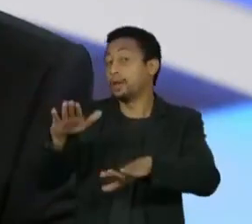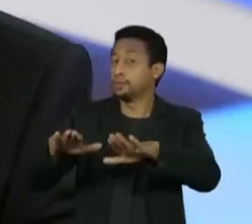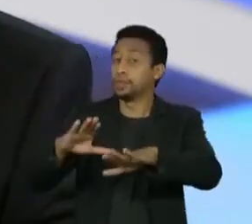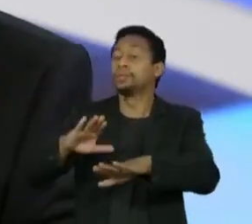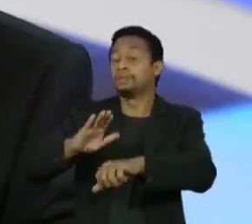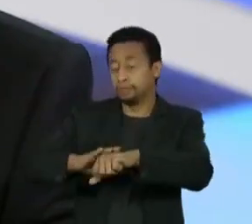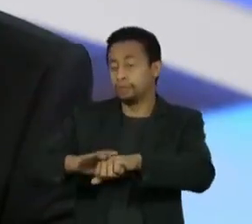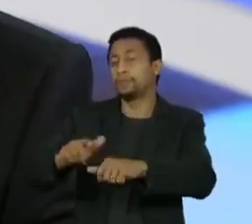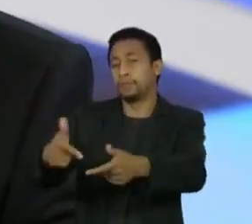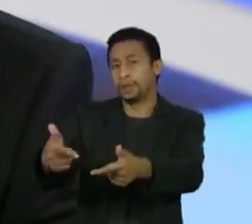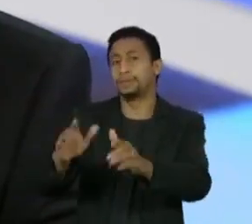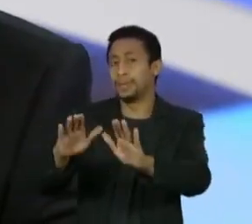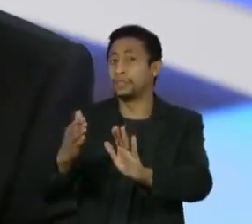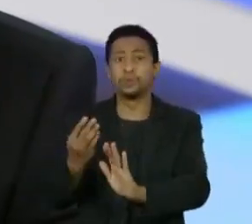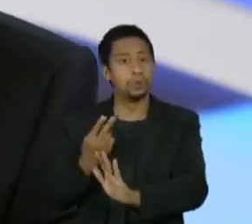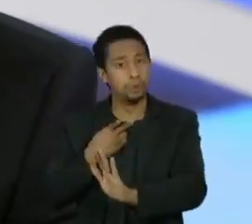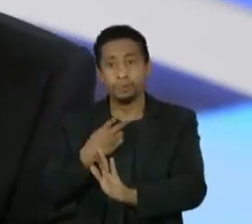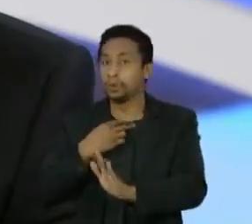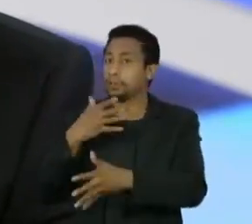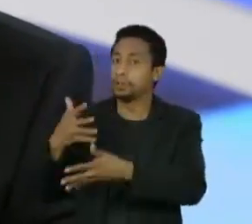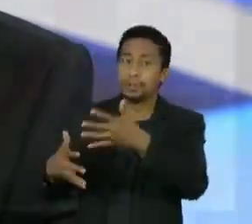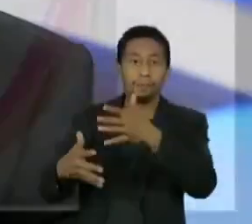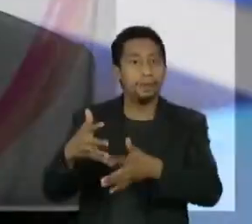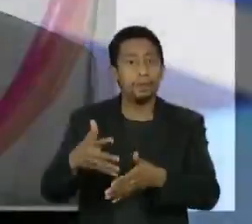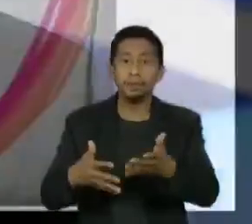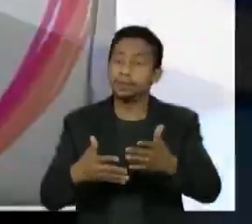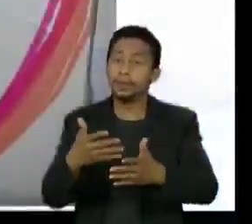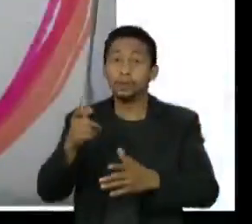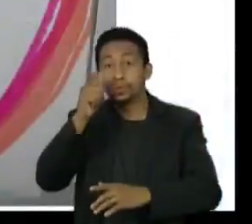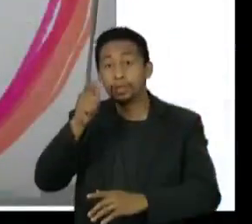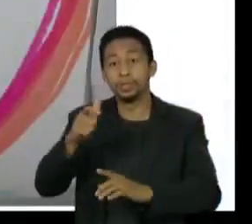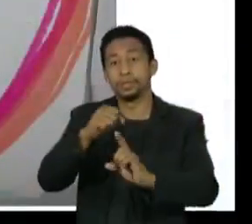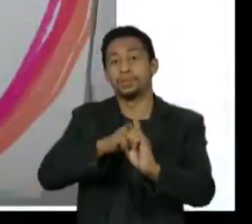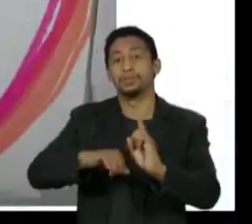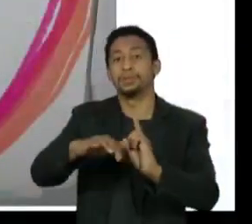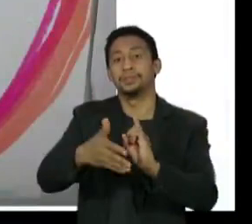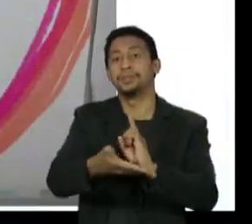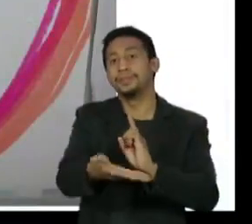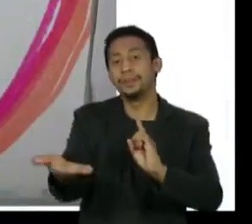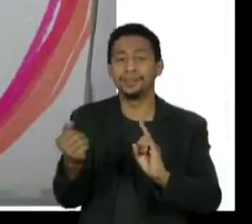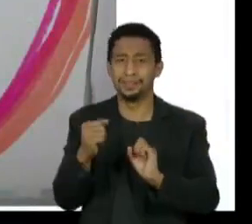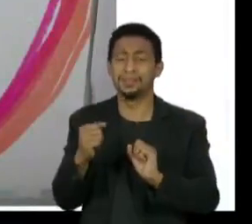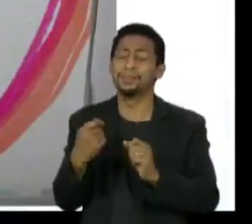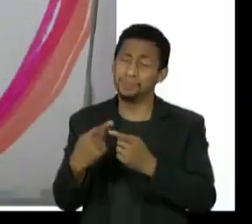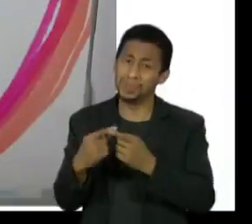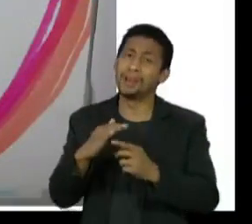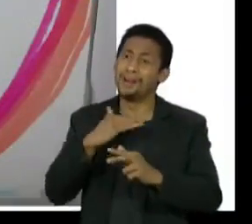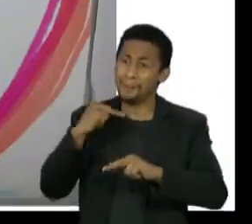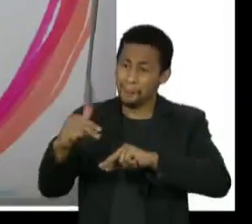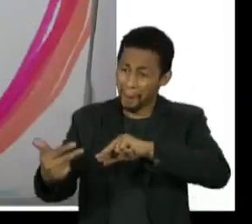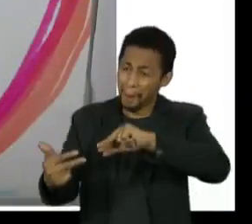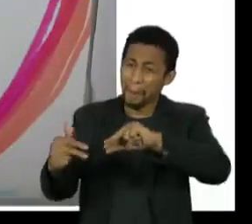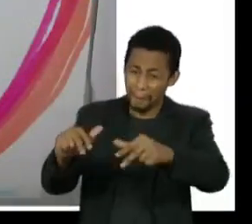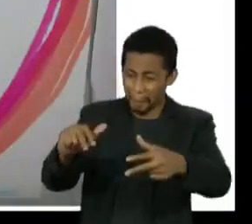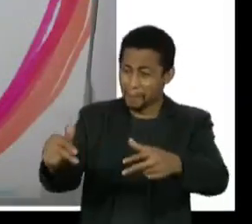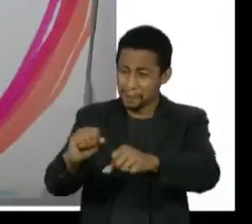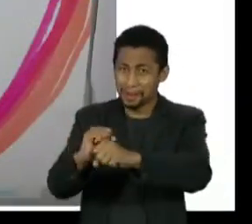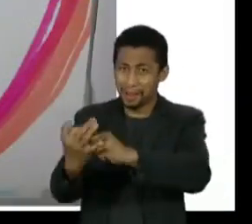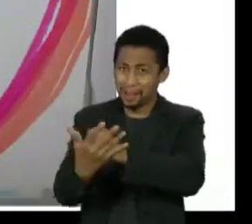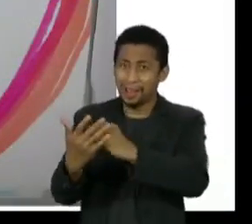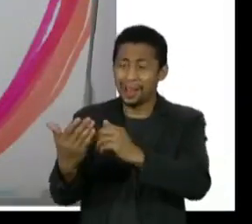O que ainda não pode é permitir que se sobreponha o interesse público. Os fatos são graves demais para a ficar brincando de fazer política paroquial.